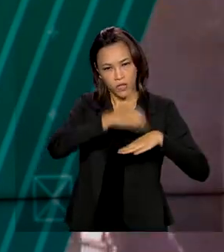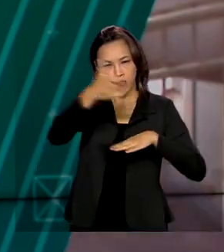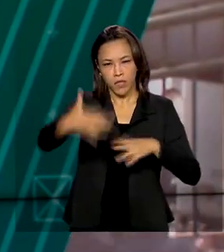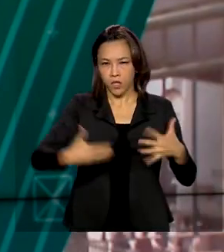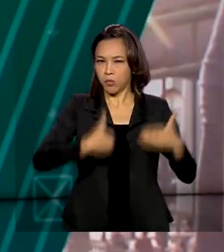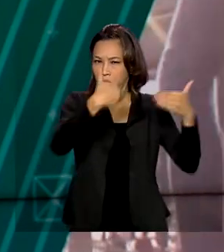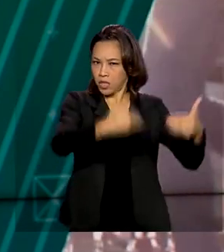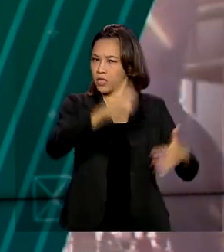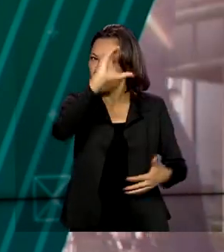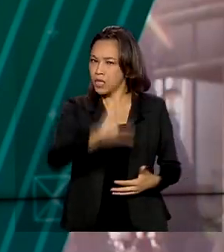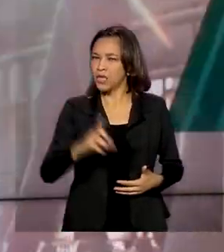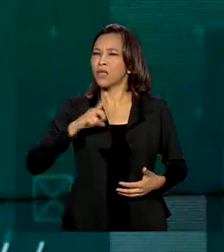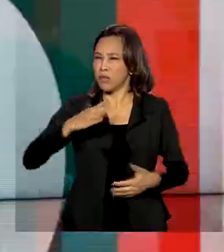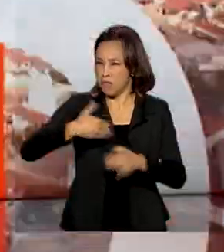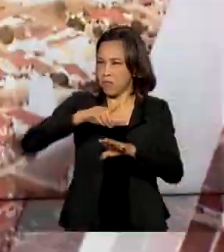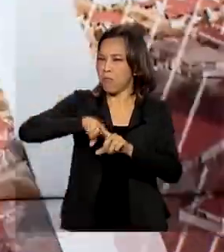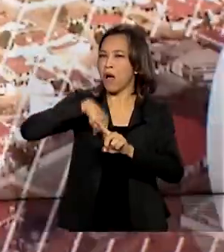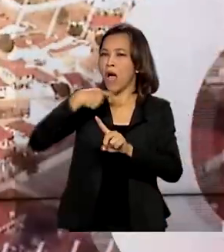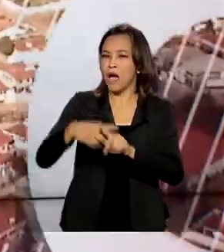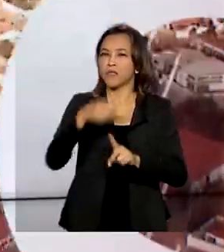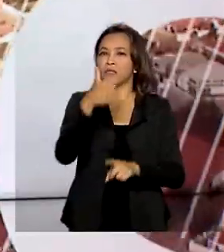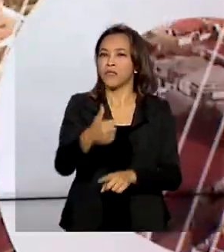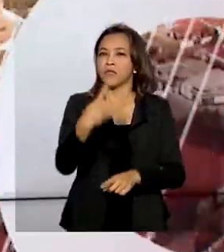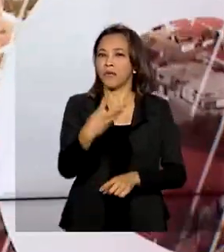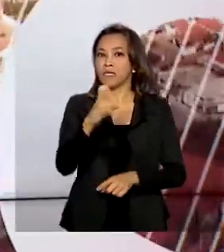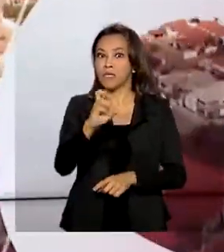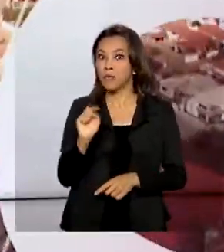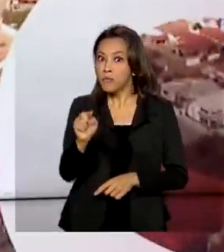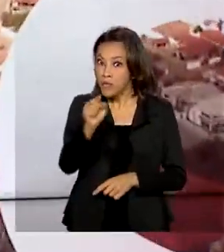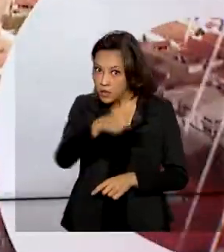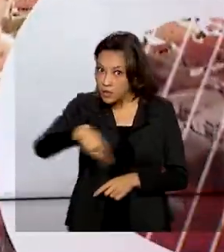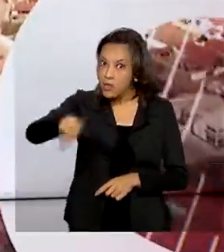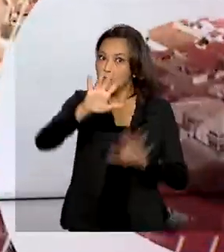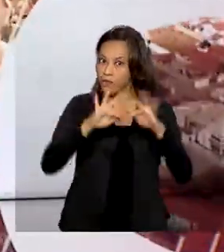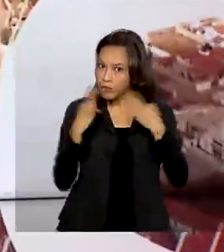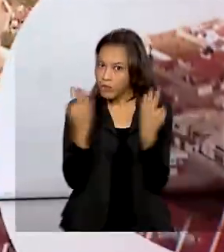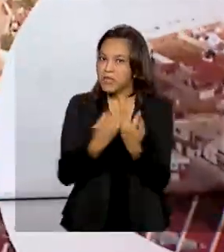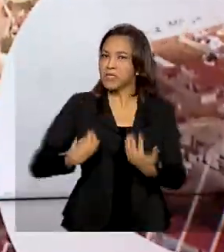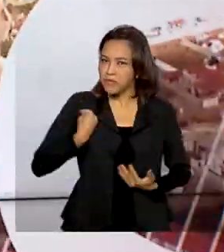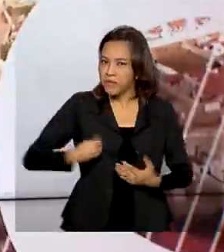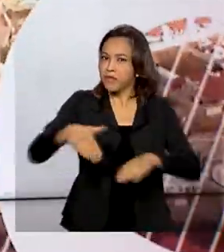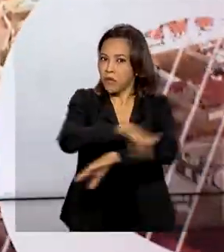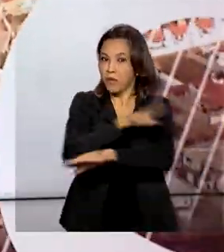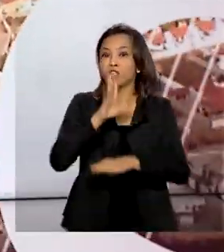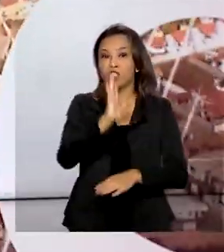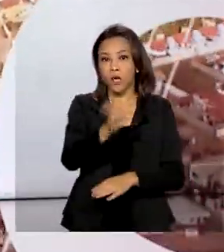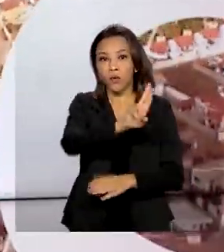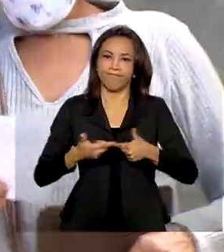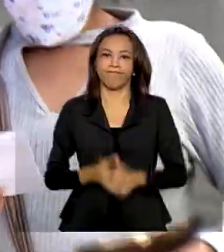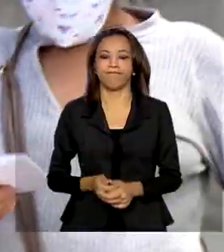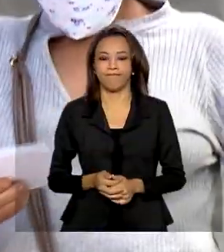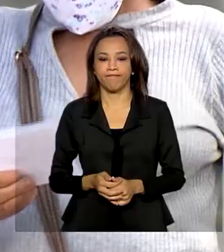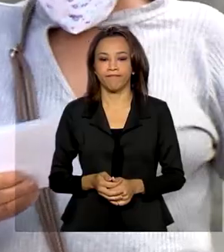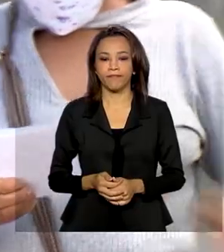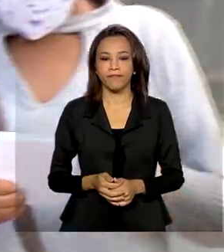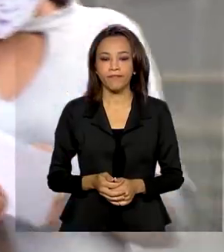Cidadania, existem mais de 145 mil famílias nessa situação que estão inscritas no Cadastro Único.